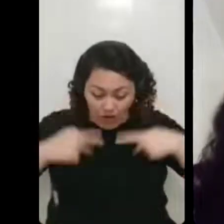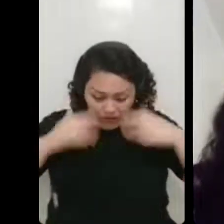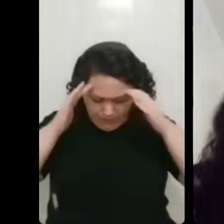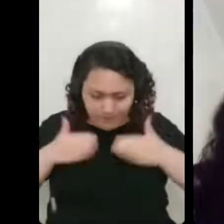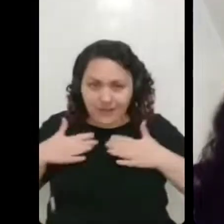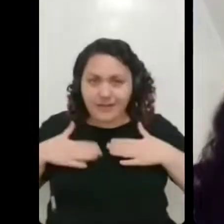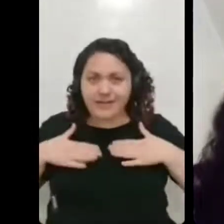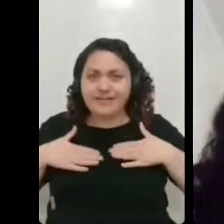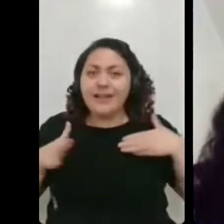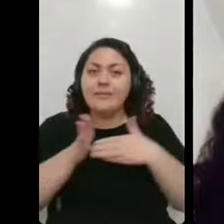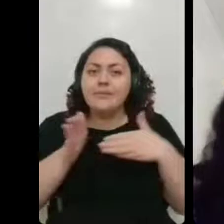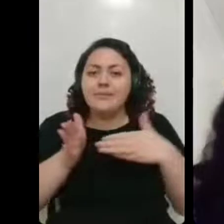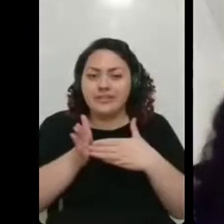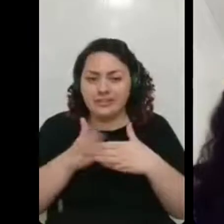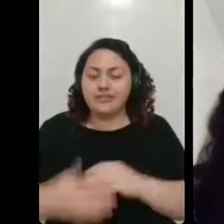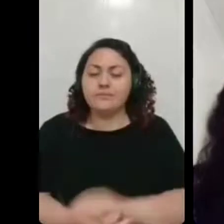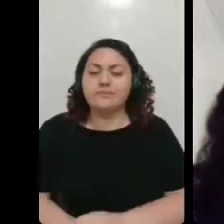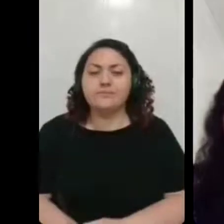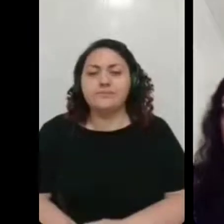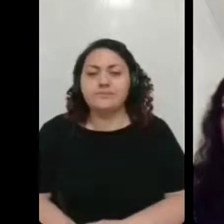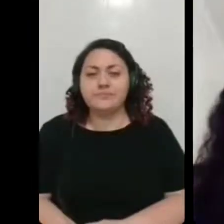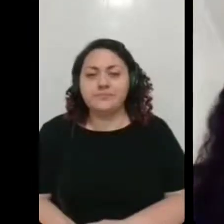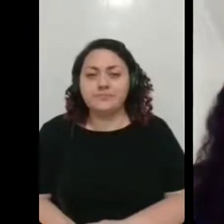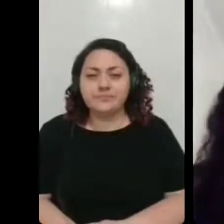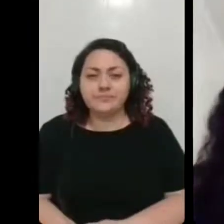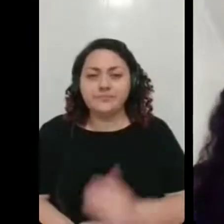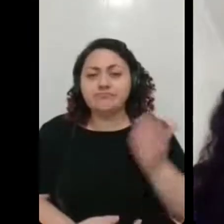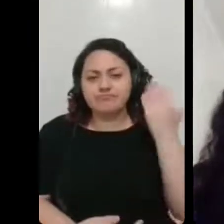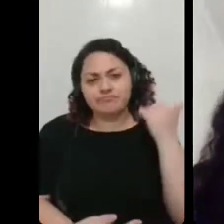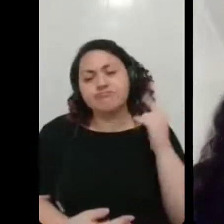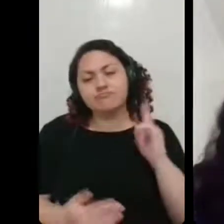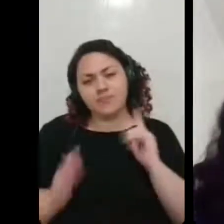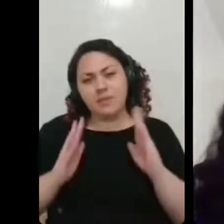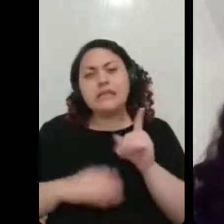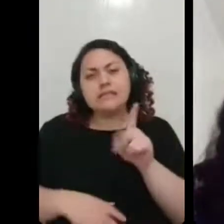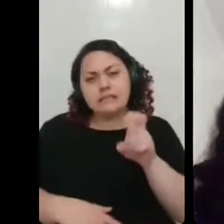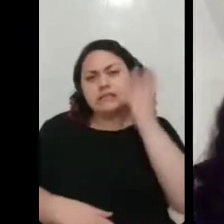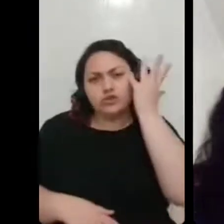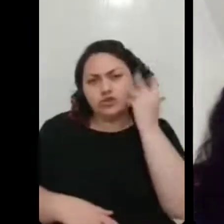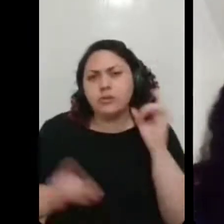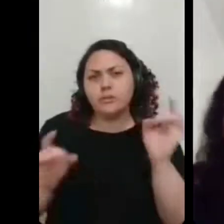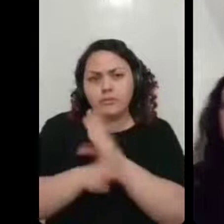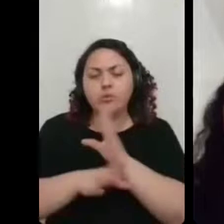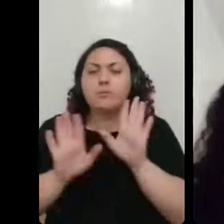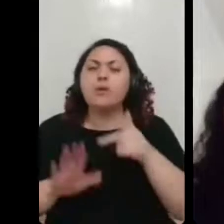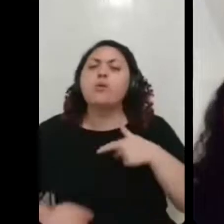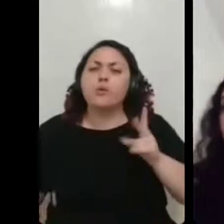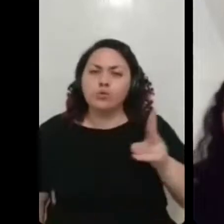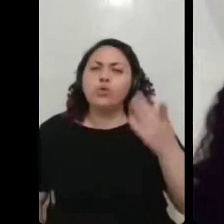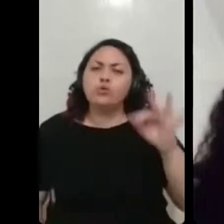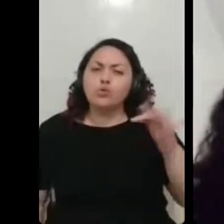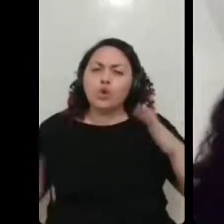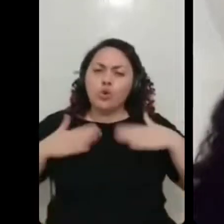naquela época, ainda, mesmo passando os 15 dias, eu continuei tendo dores no corpo todo,